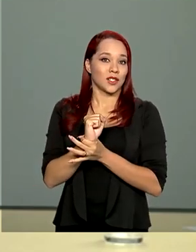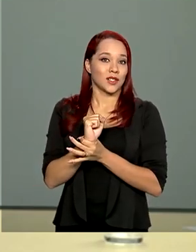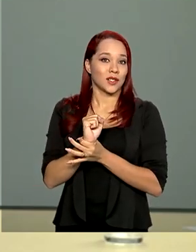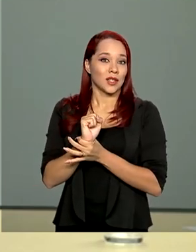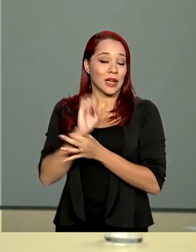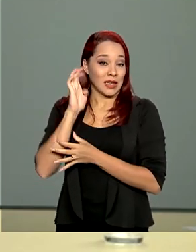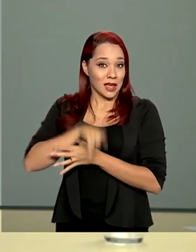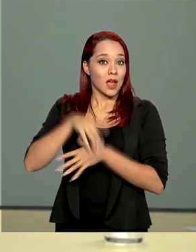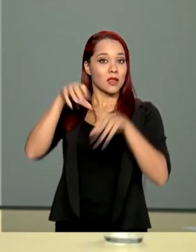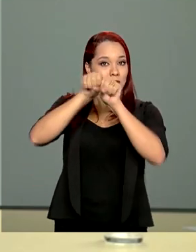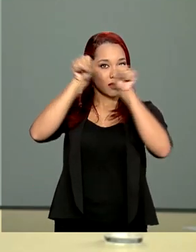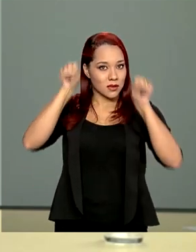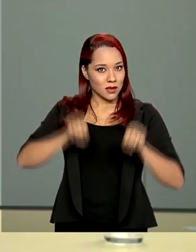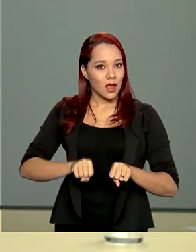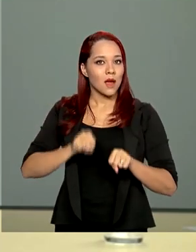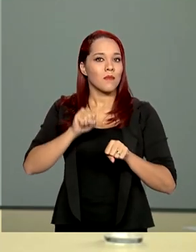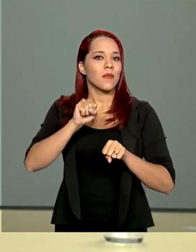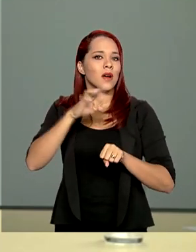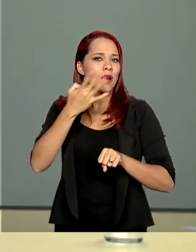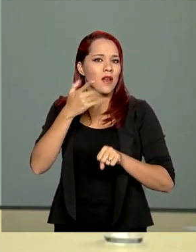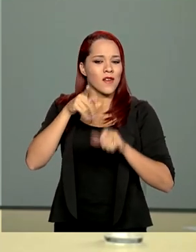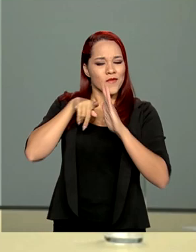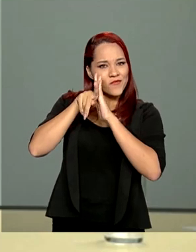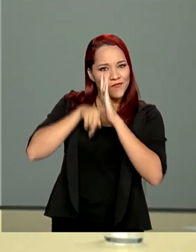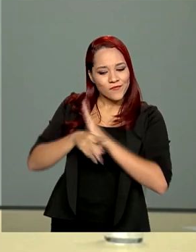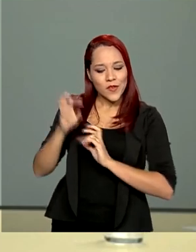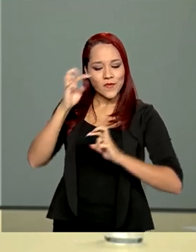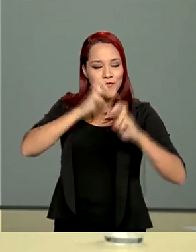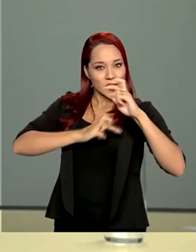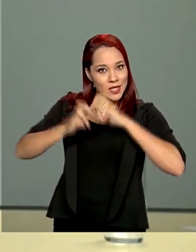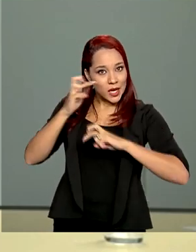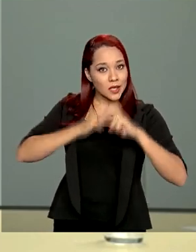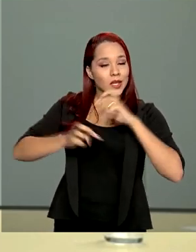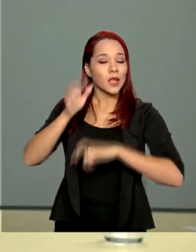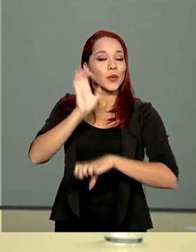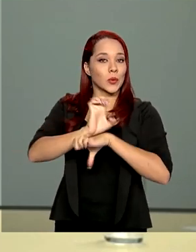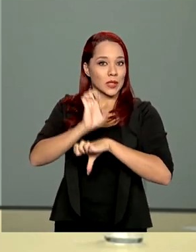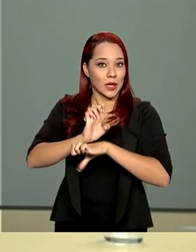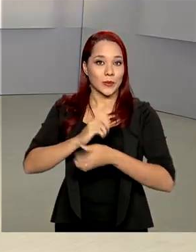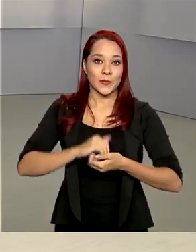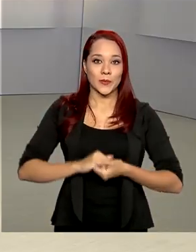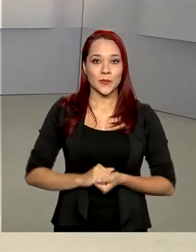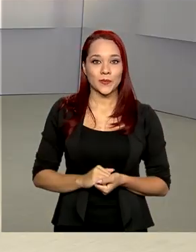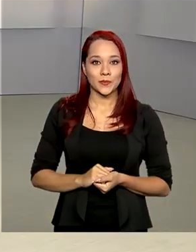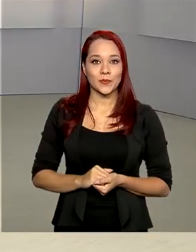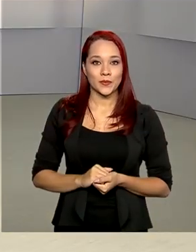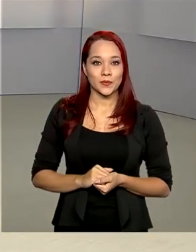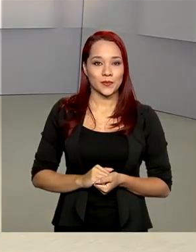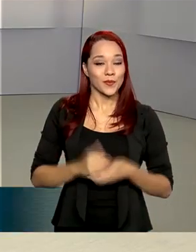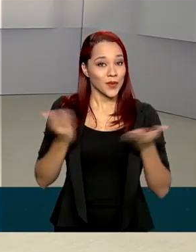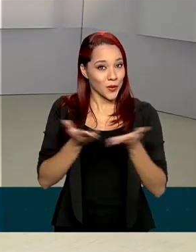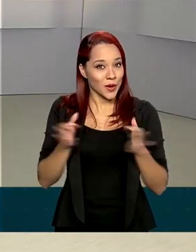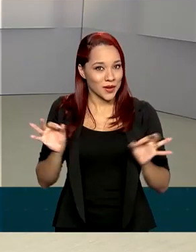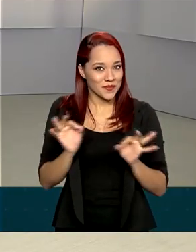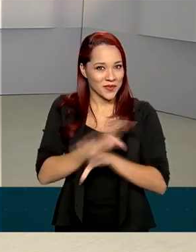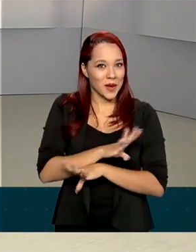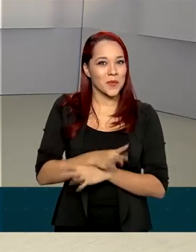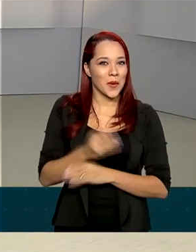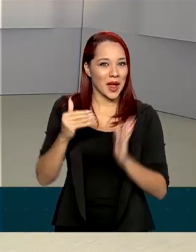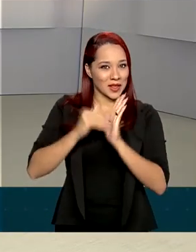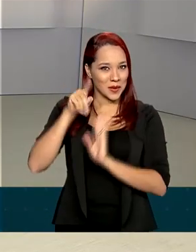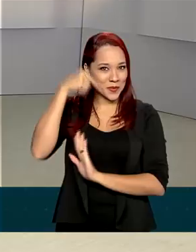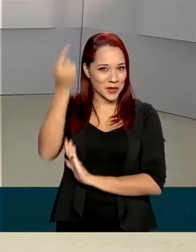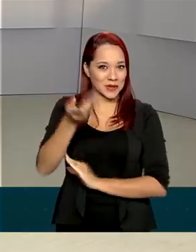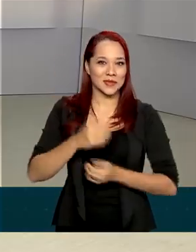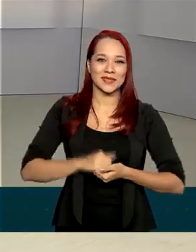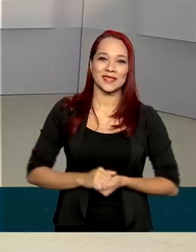é um sistema auditado e fiscalizado pelo Estado. A gente fica por aqui. Até